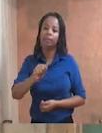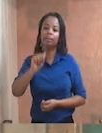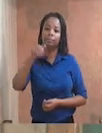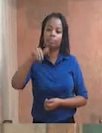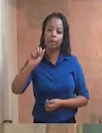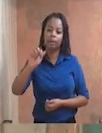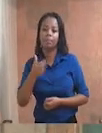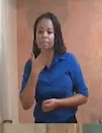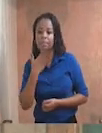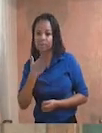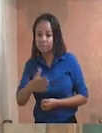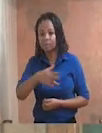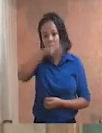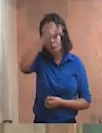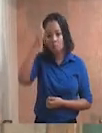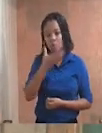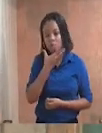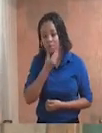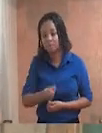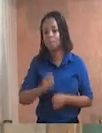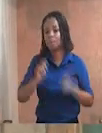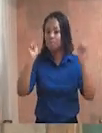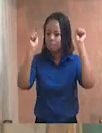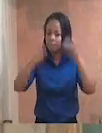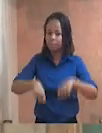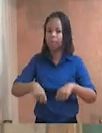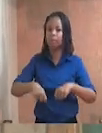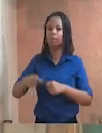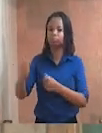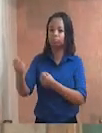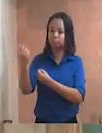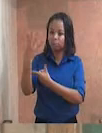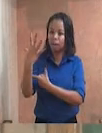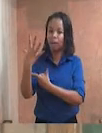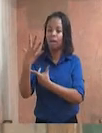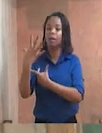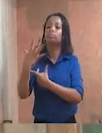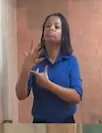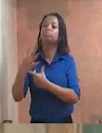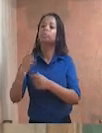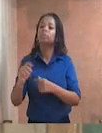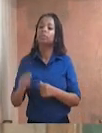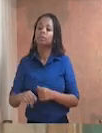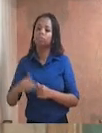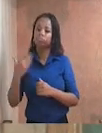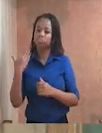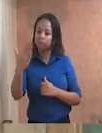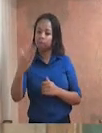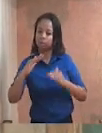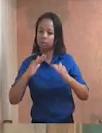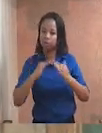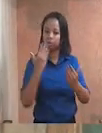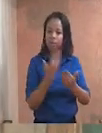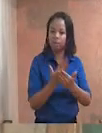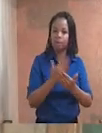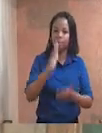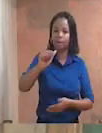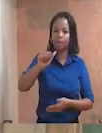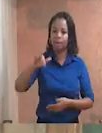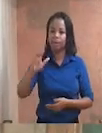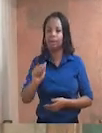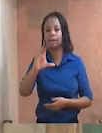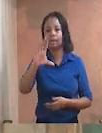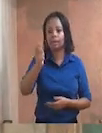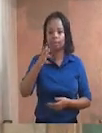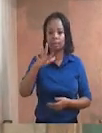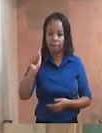excelentíssimo senhor prefeito a instalação de um sinal luminoso na altura da Escola Municipal Maria Clara Machado, localizada